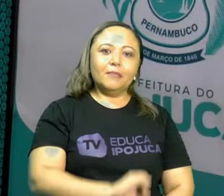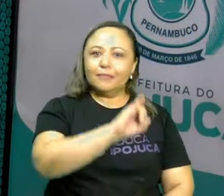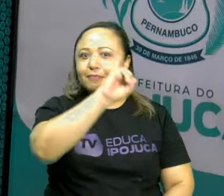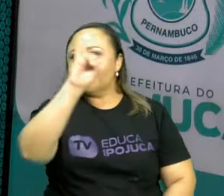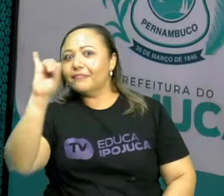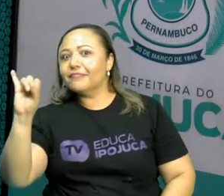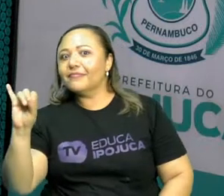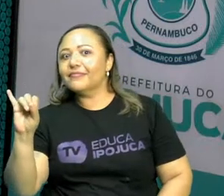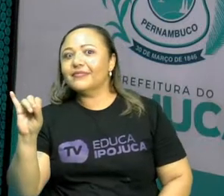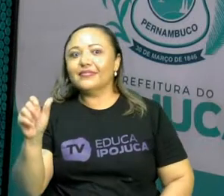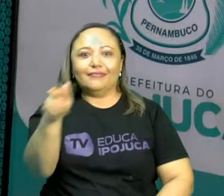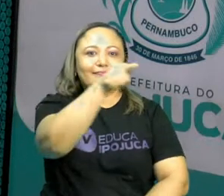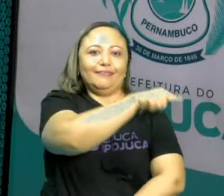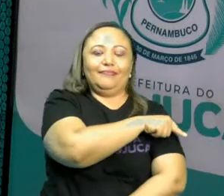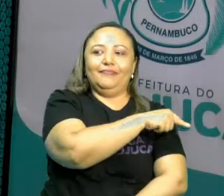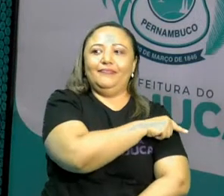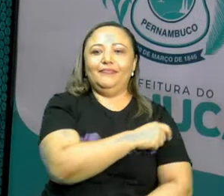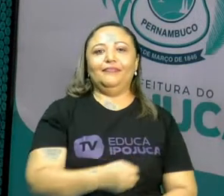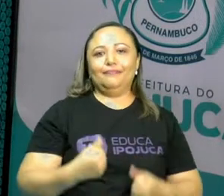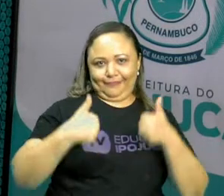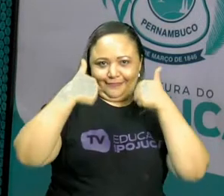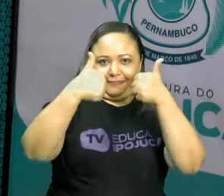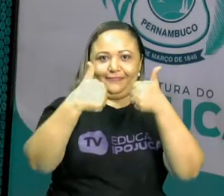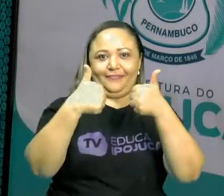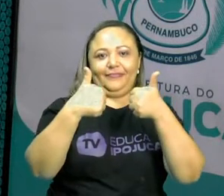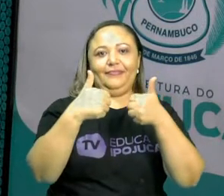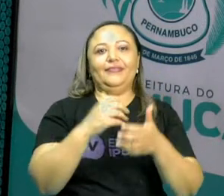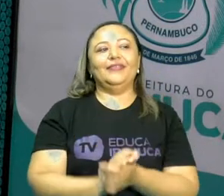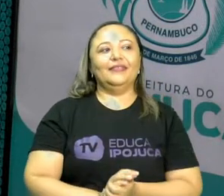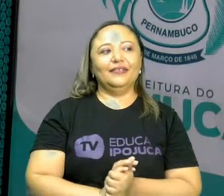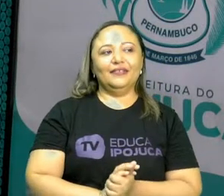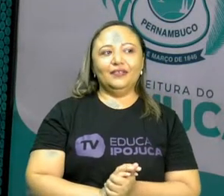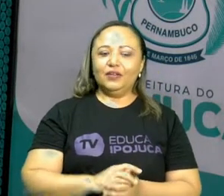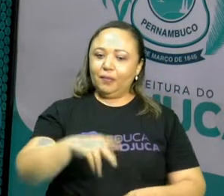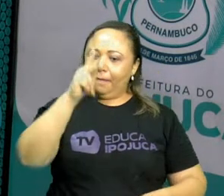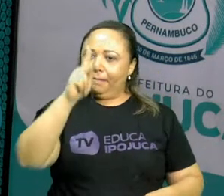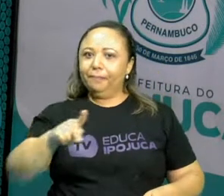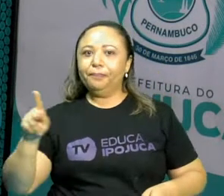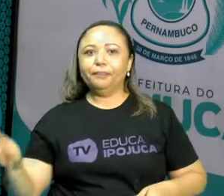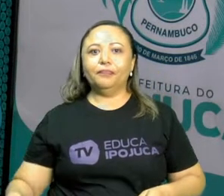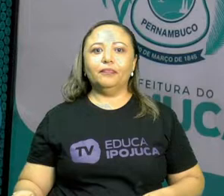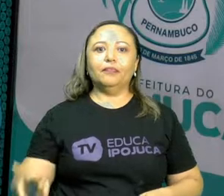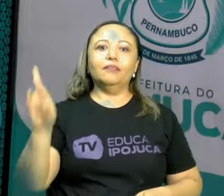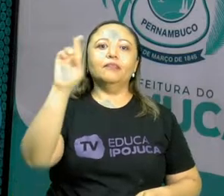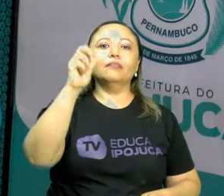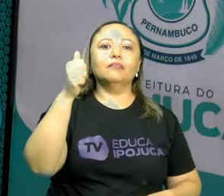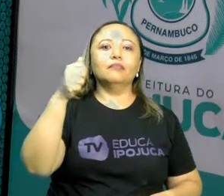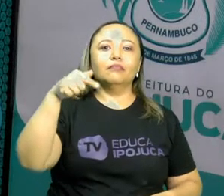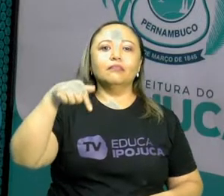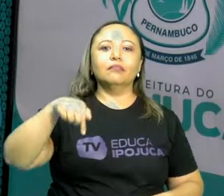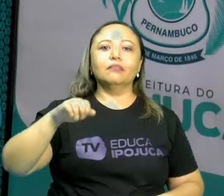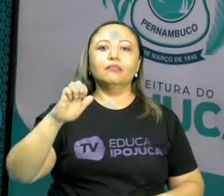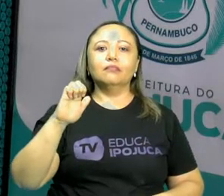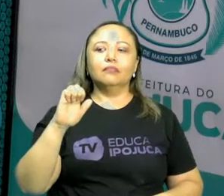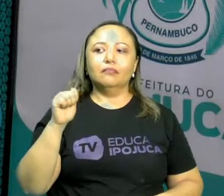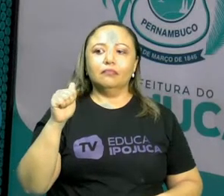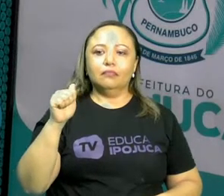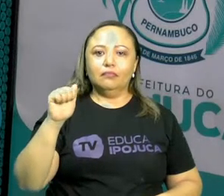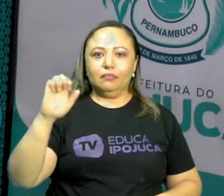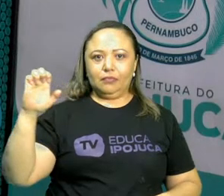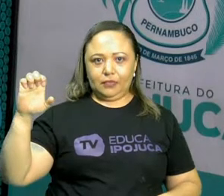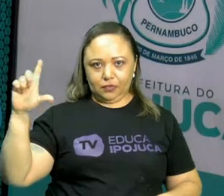Olá, sétimo ano, tudo bem? Pois é, sou o professor Rafael, professor de vocês de